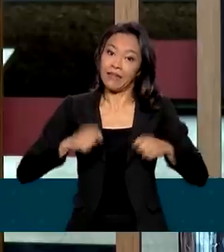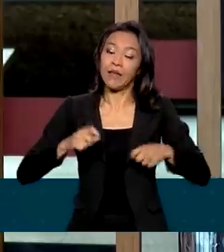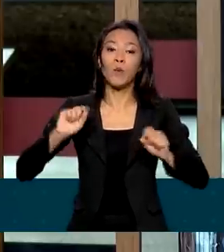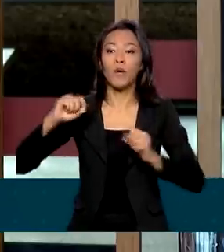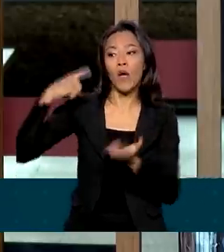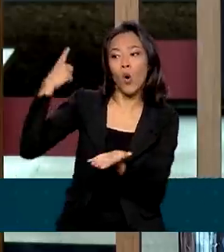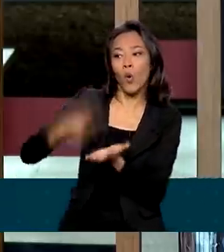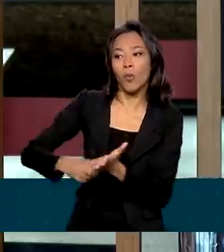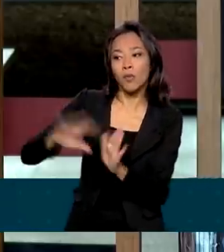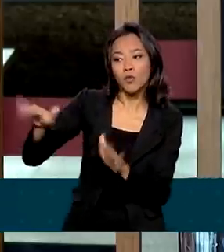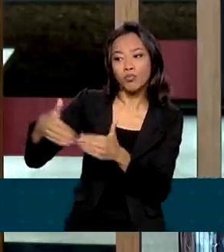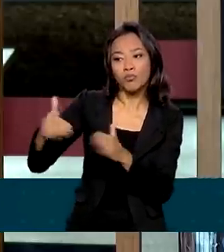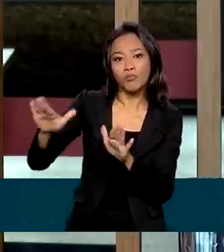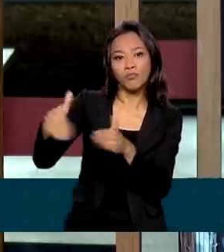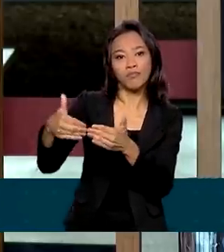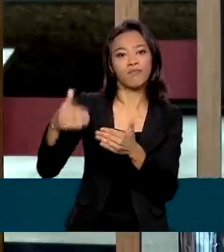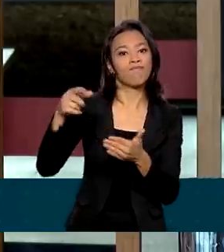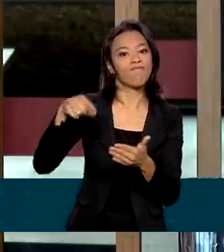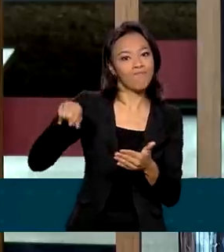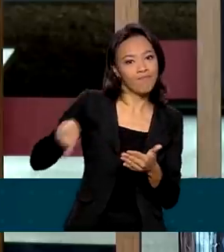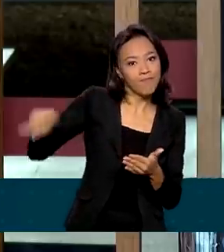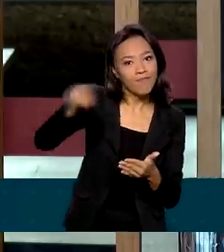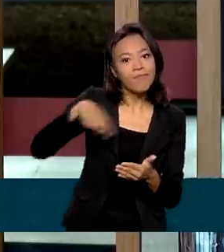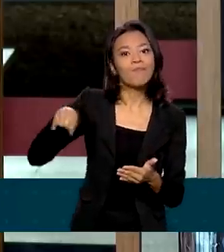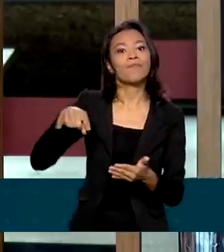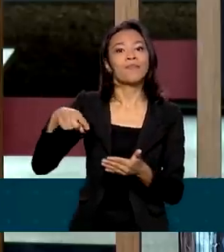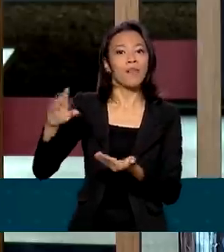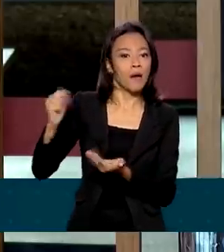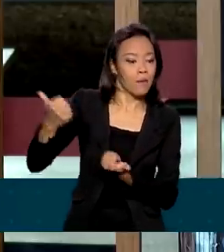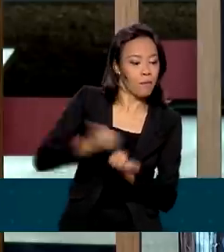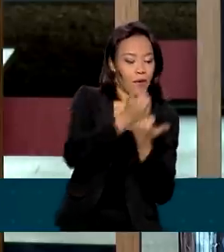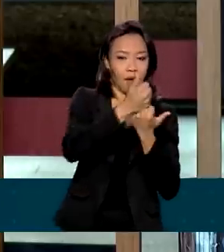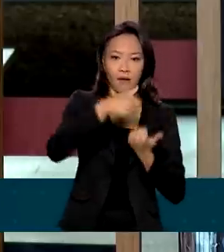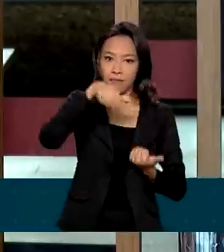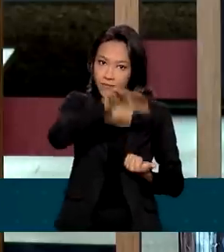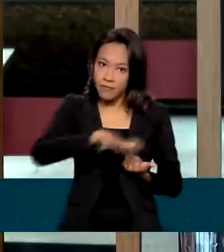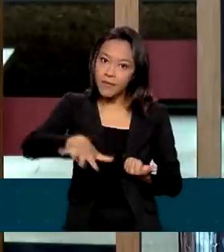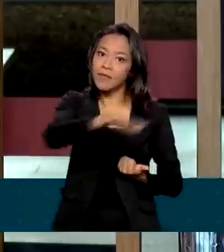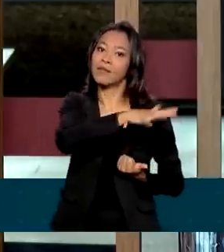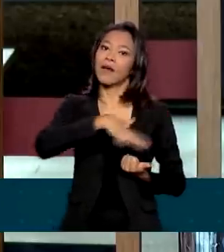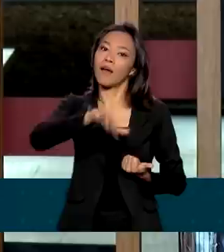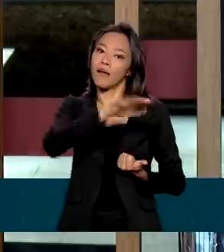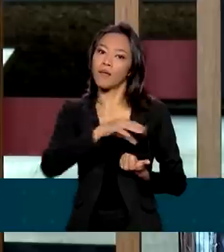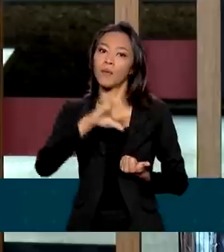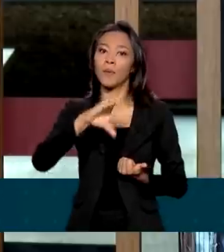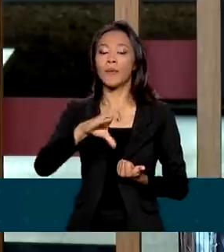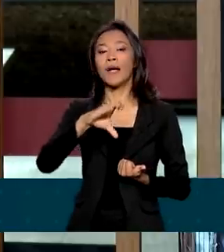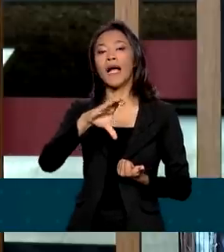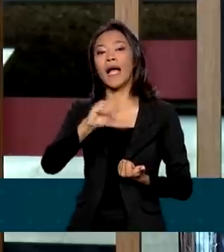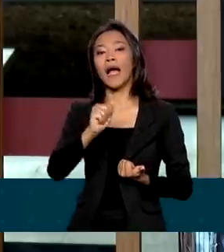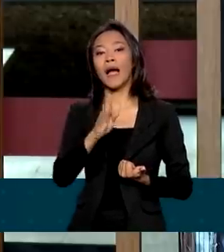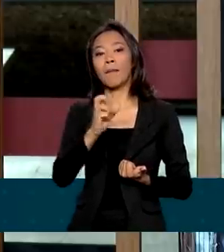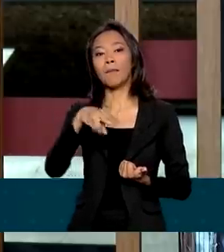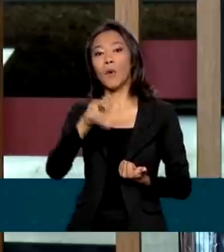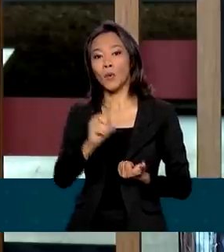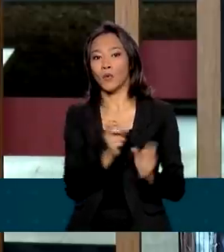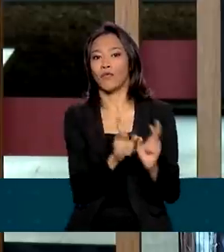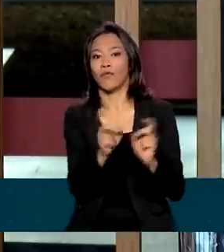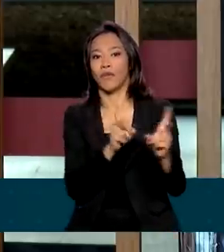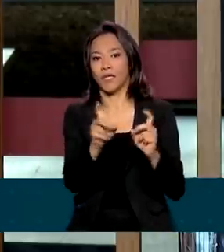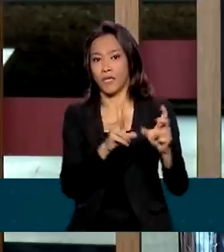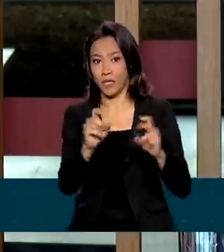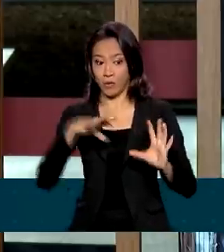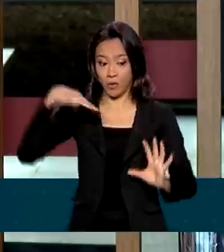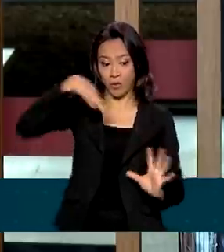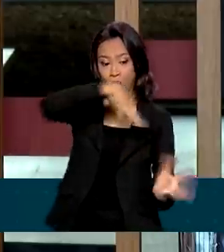acordos em relação principalmente a financiamento de clima e mercado de carbono, de uma forma que o mundo